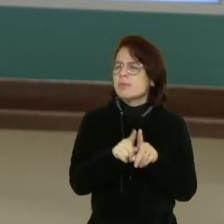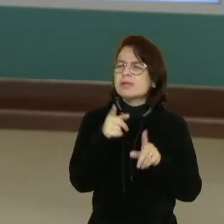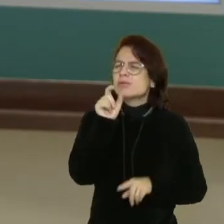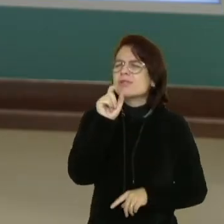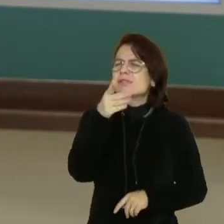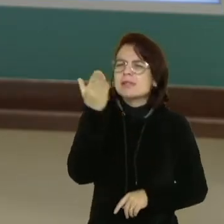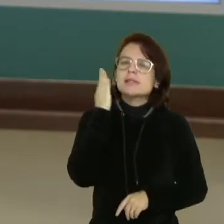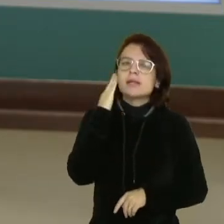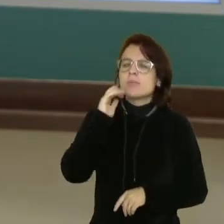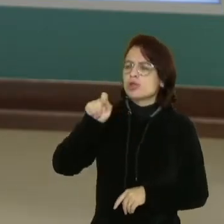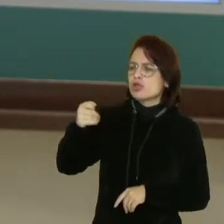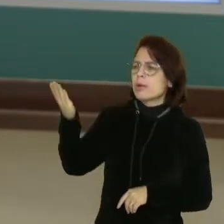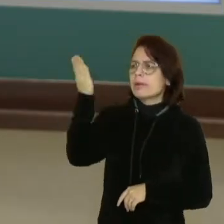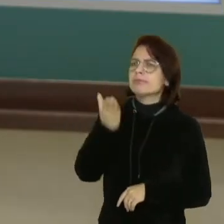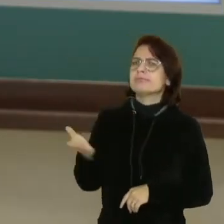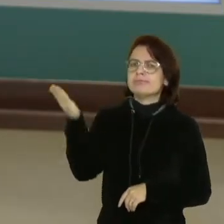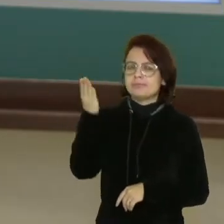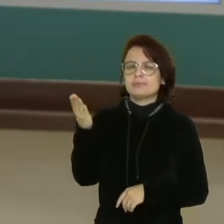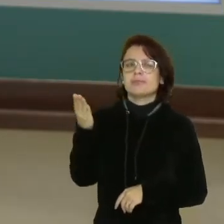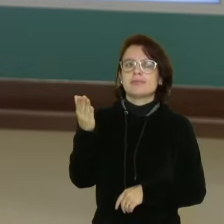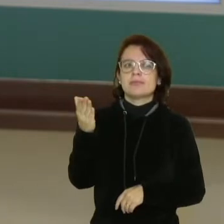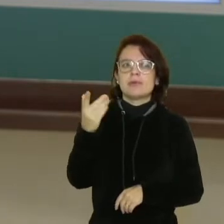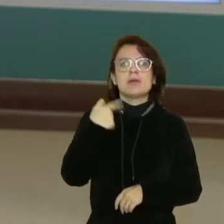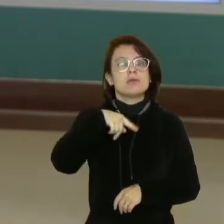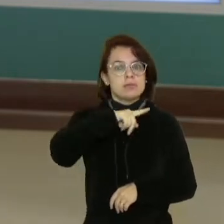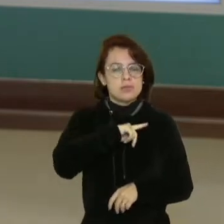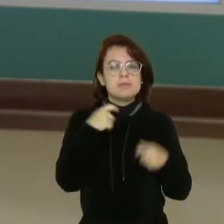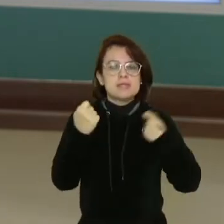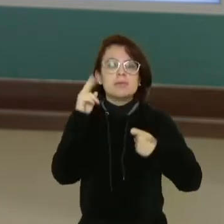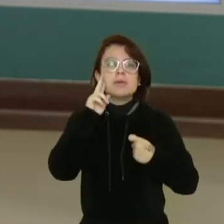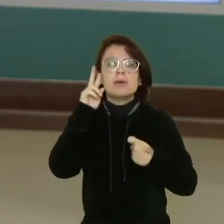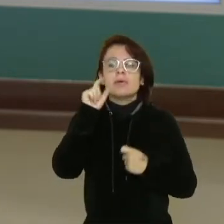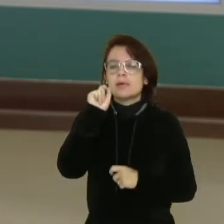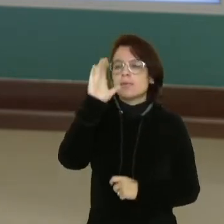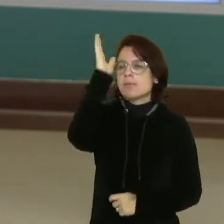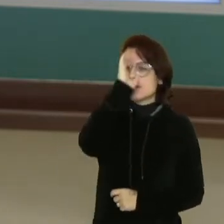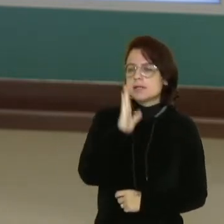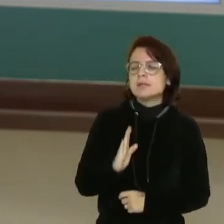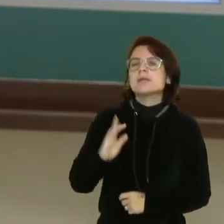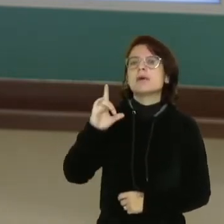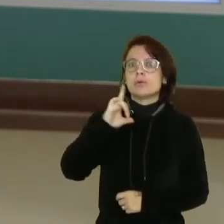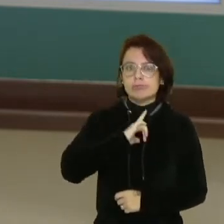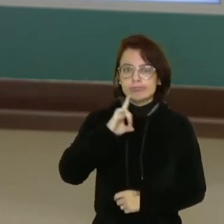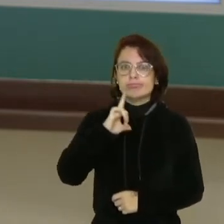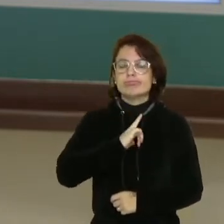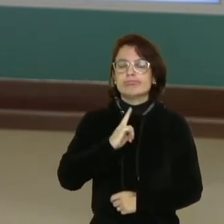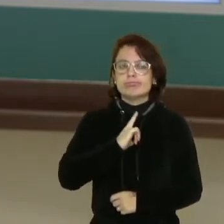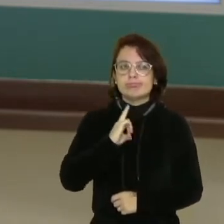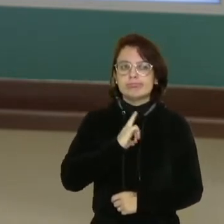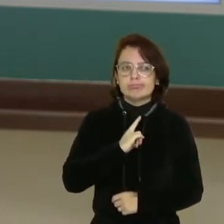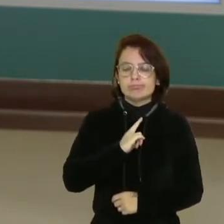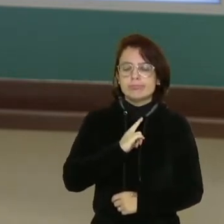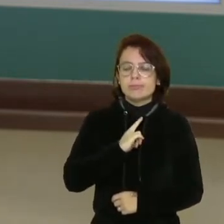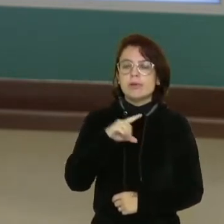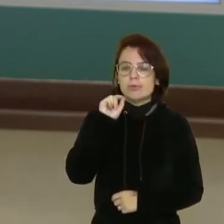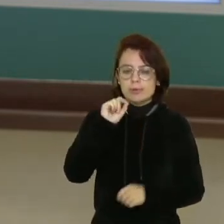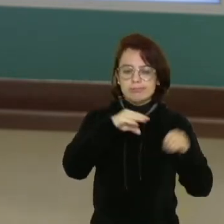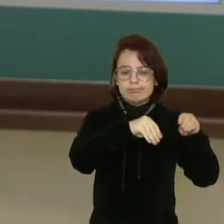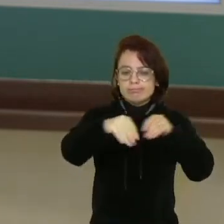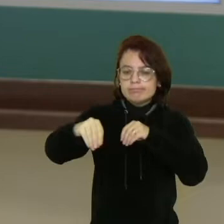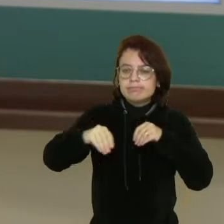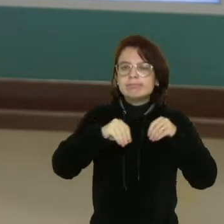Vale lembrar que o Brasil é um país de dimensões continentais. O Brasil sozinho corresponde a uma área de aproximadamente